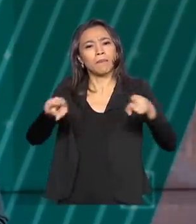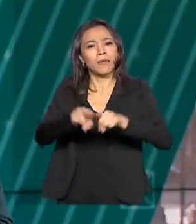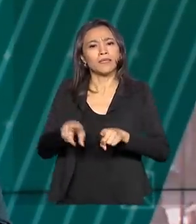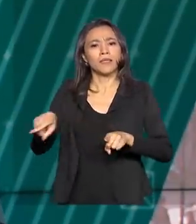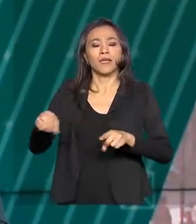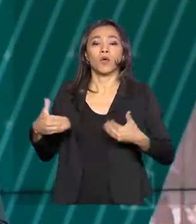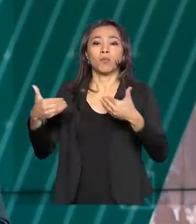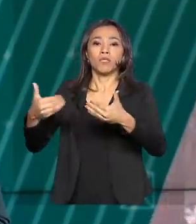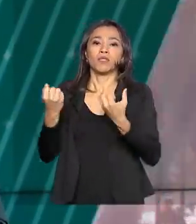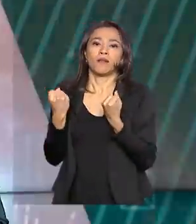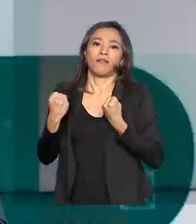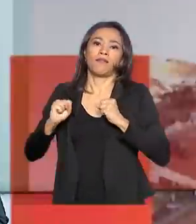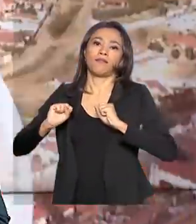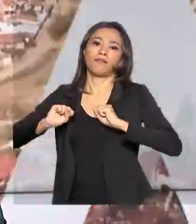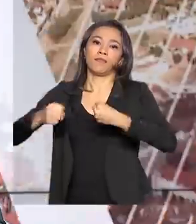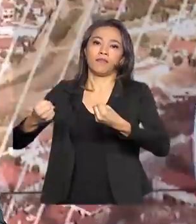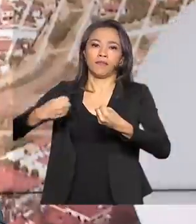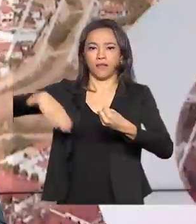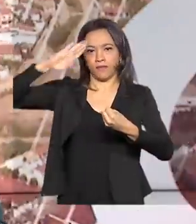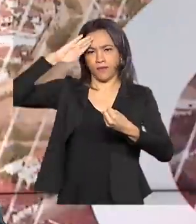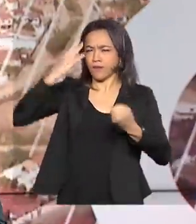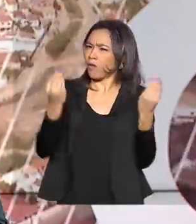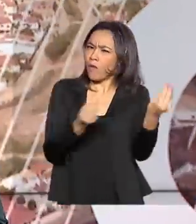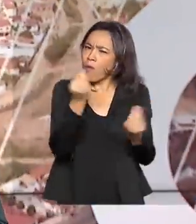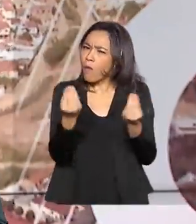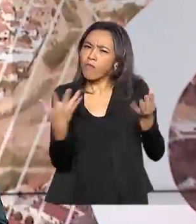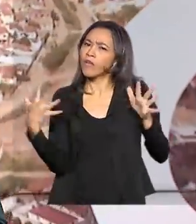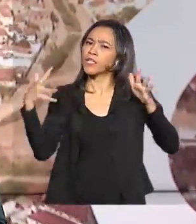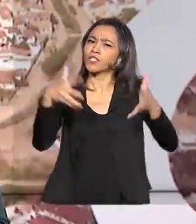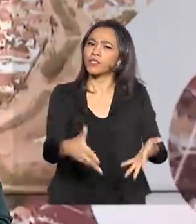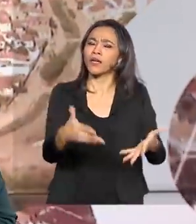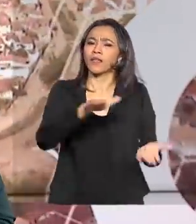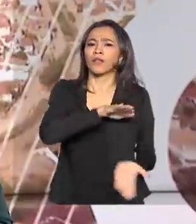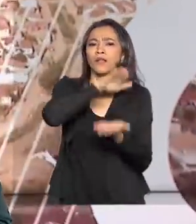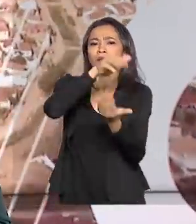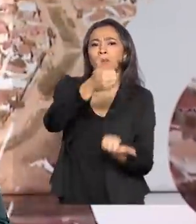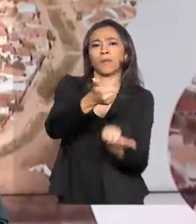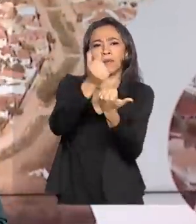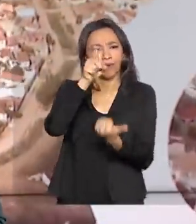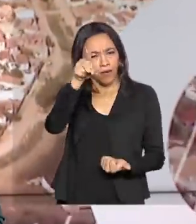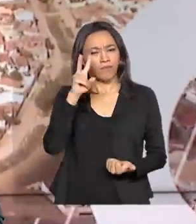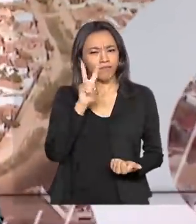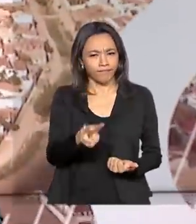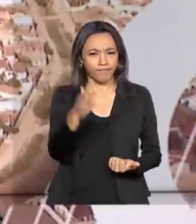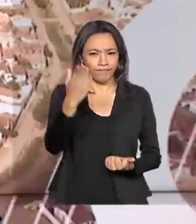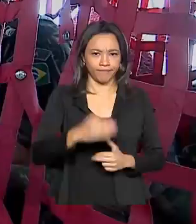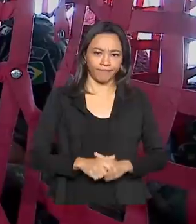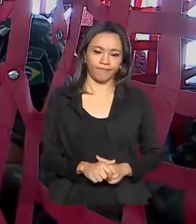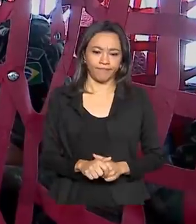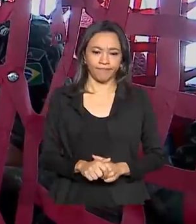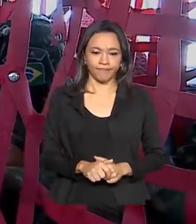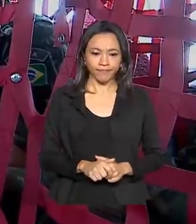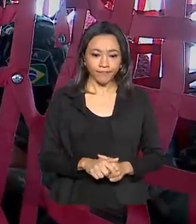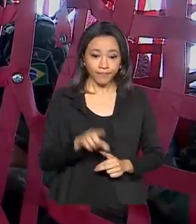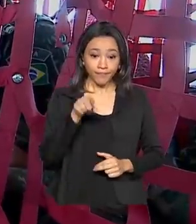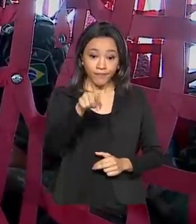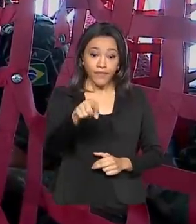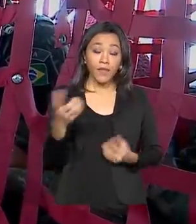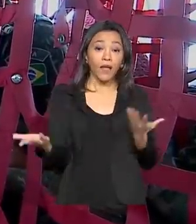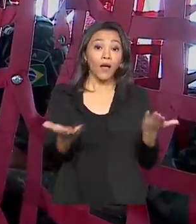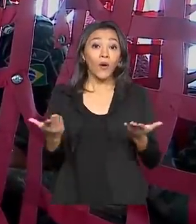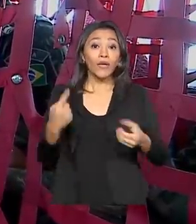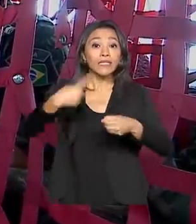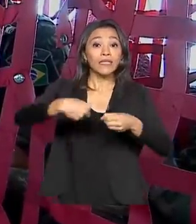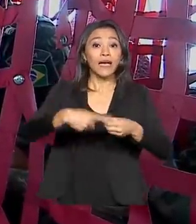Ministério da Defesa. Veja agora como foi a chegada da ajuda na cidade de Tabatinga. O destino agora é